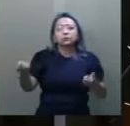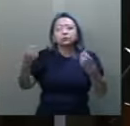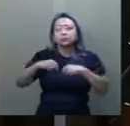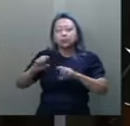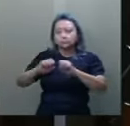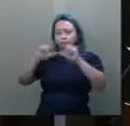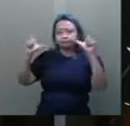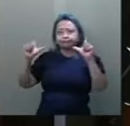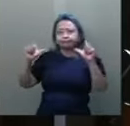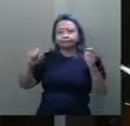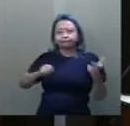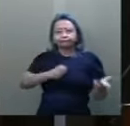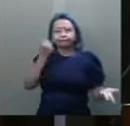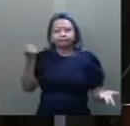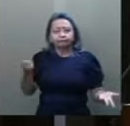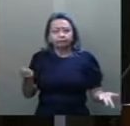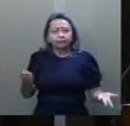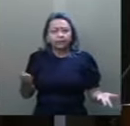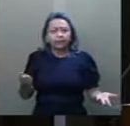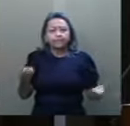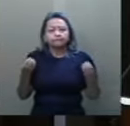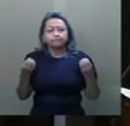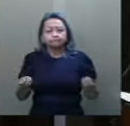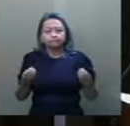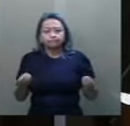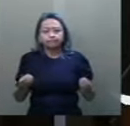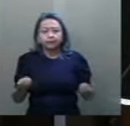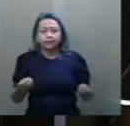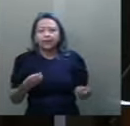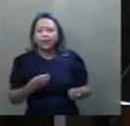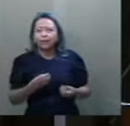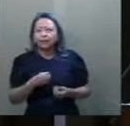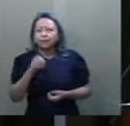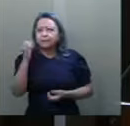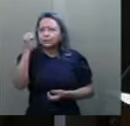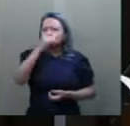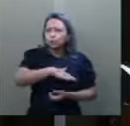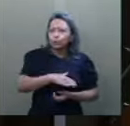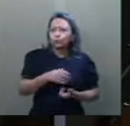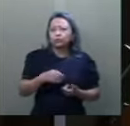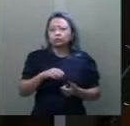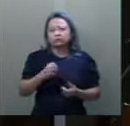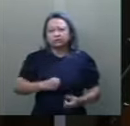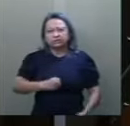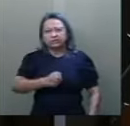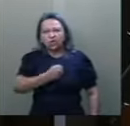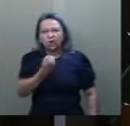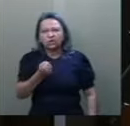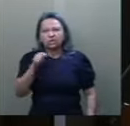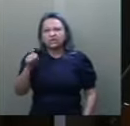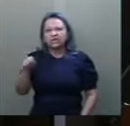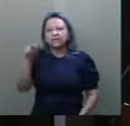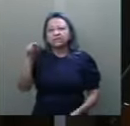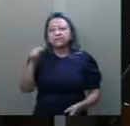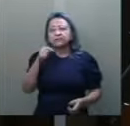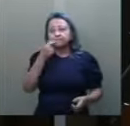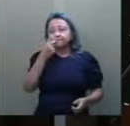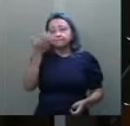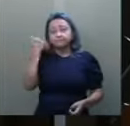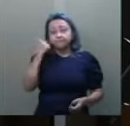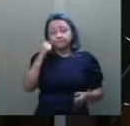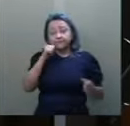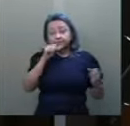repulsa. A torpeza misógena que nos inoja desde esse fim de semana